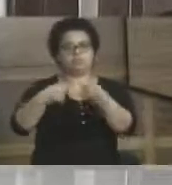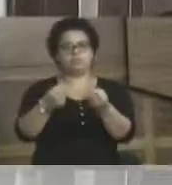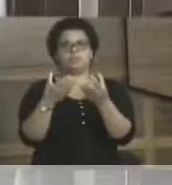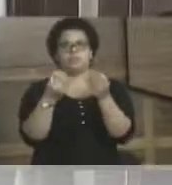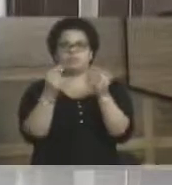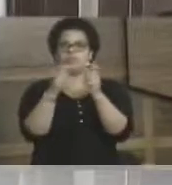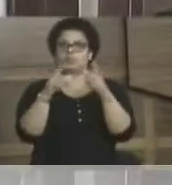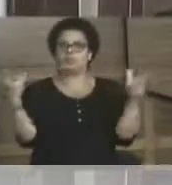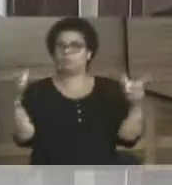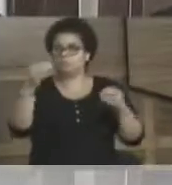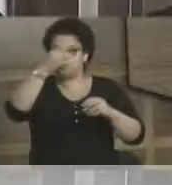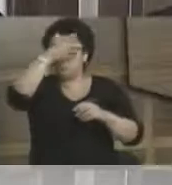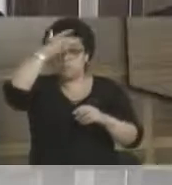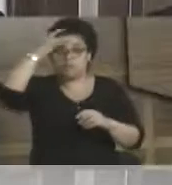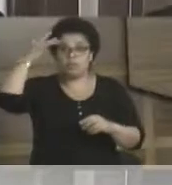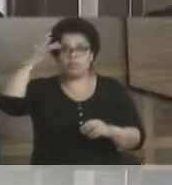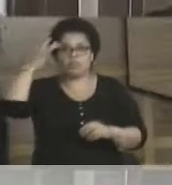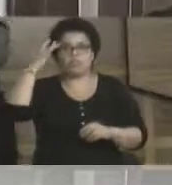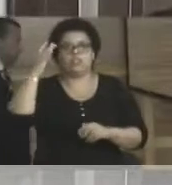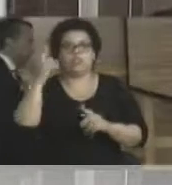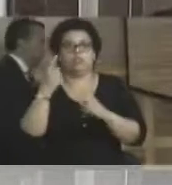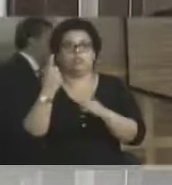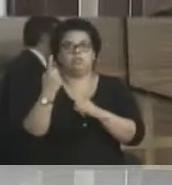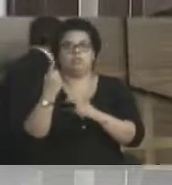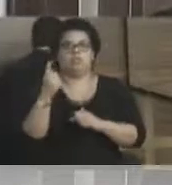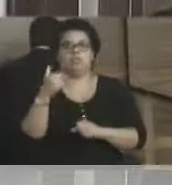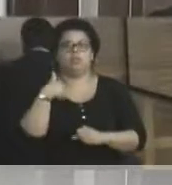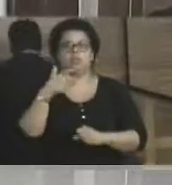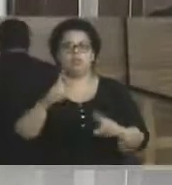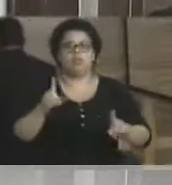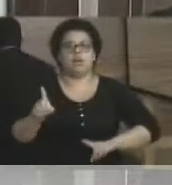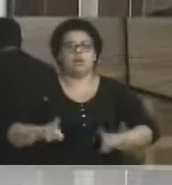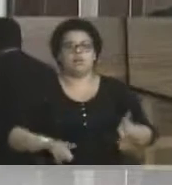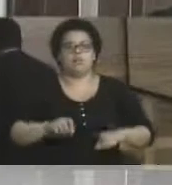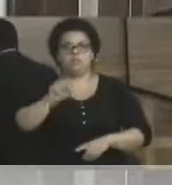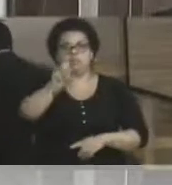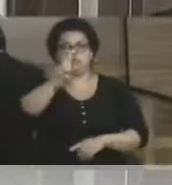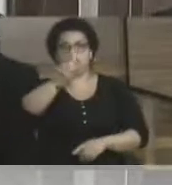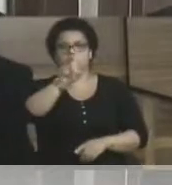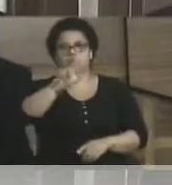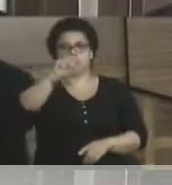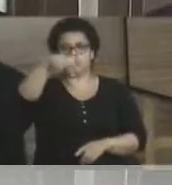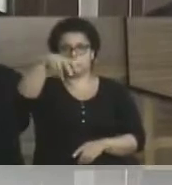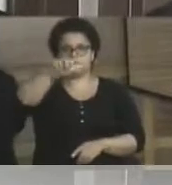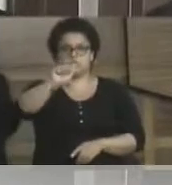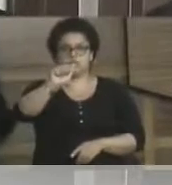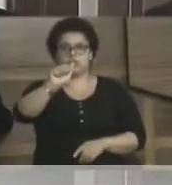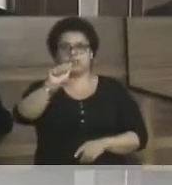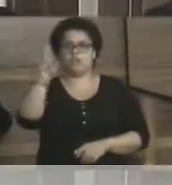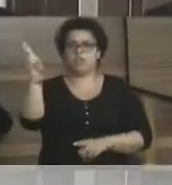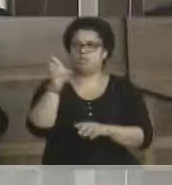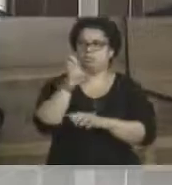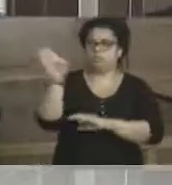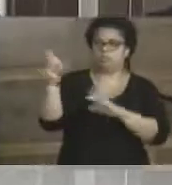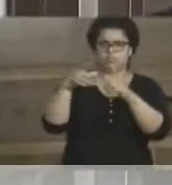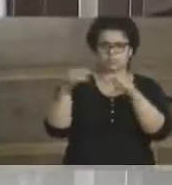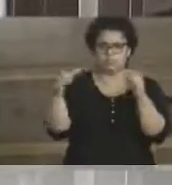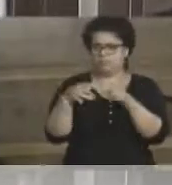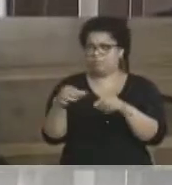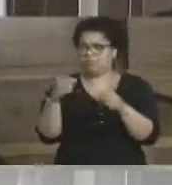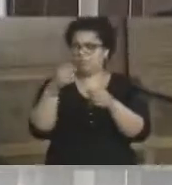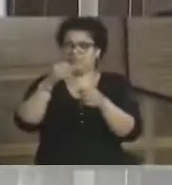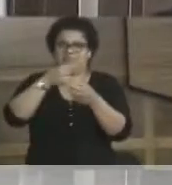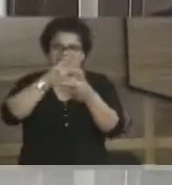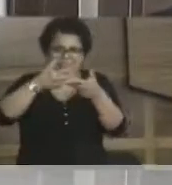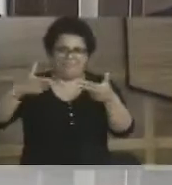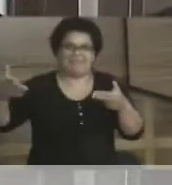grandissíssima de muitas pessoas e uma delas, inclusive, foi a minha prima, Suzana Leone, que trabalhou muito, foi a Brasília, foi diversas vezes